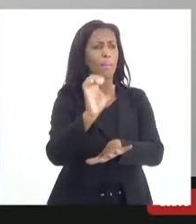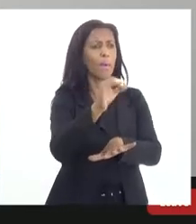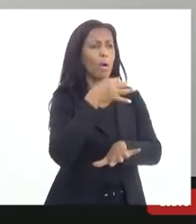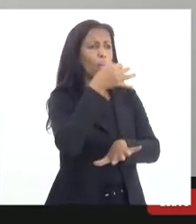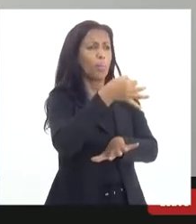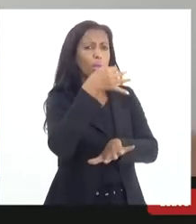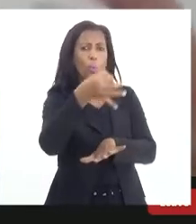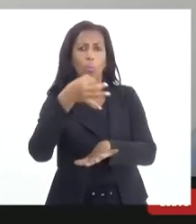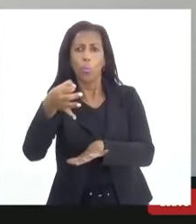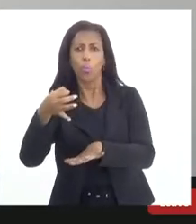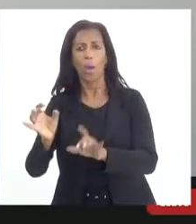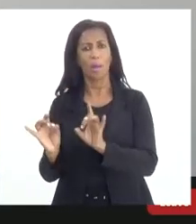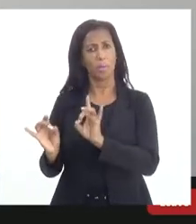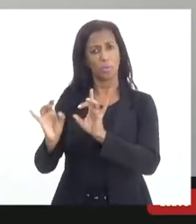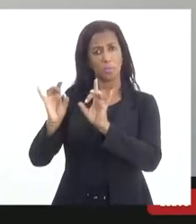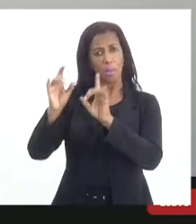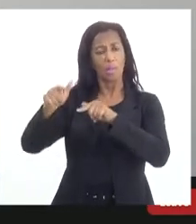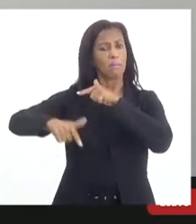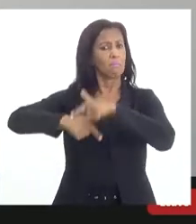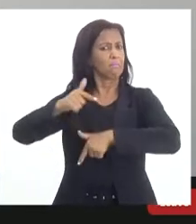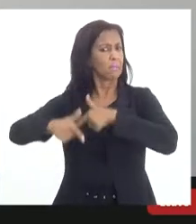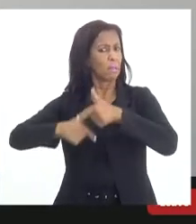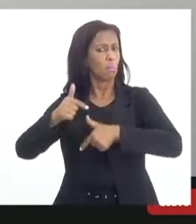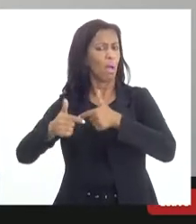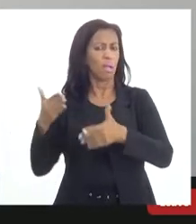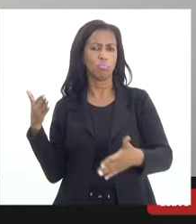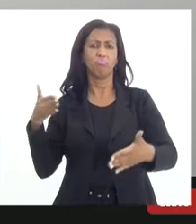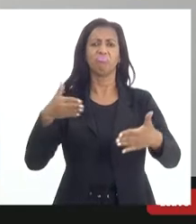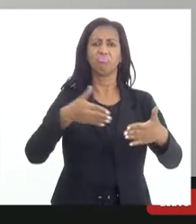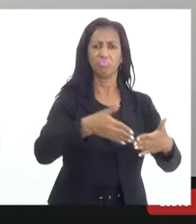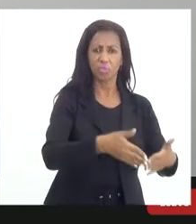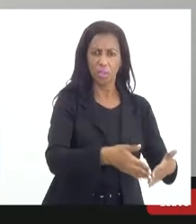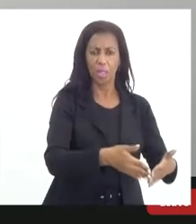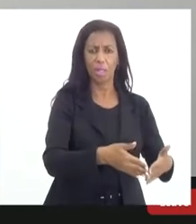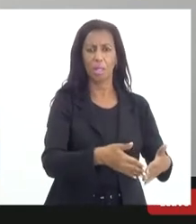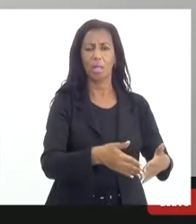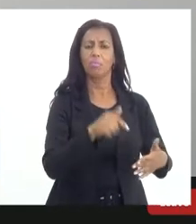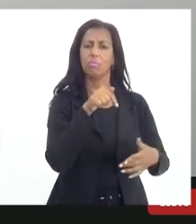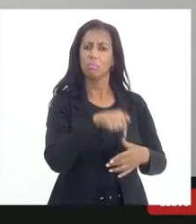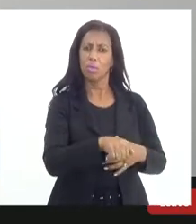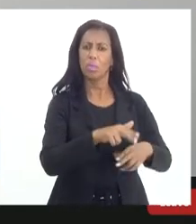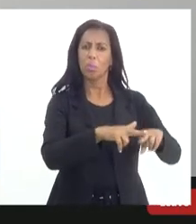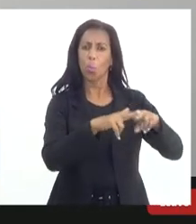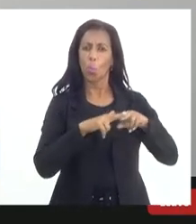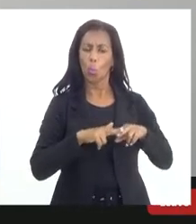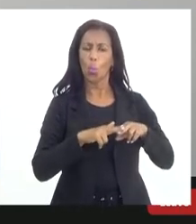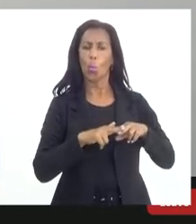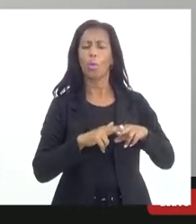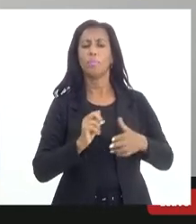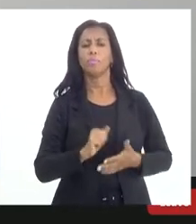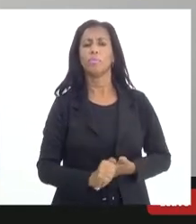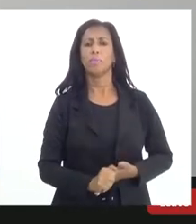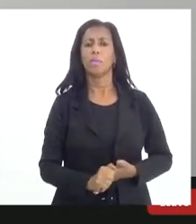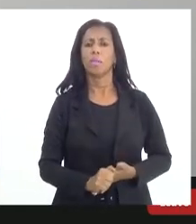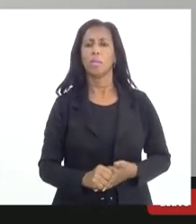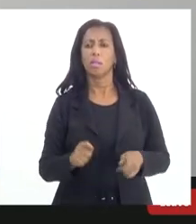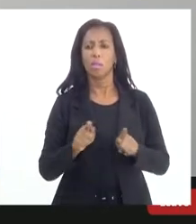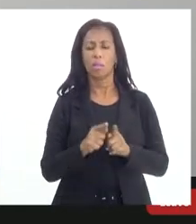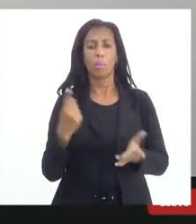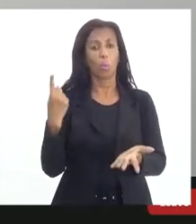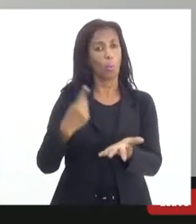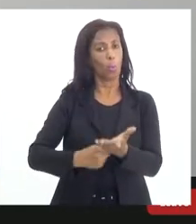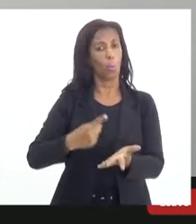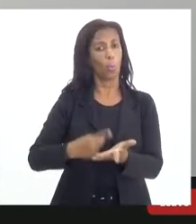especialistas que militam, que trabalham, que atuam diretamente nesta causa e, portanto, confirma aqui o